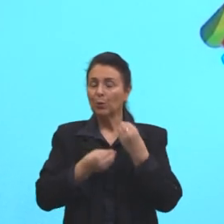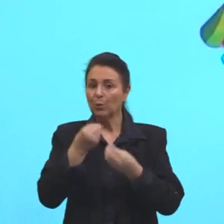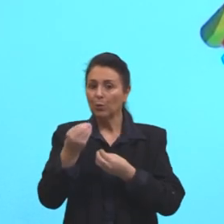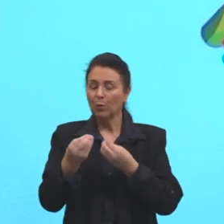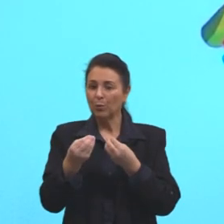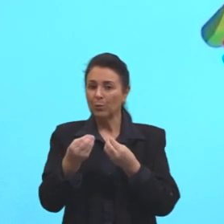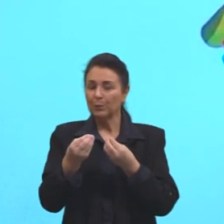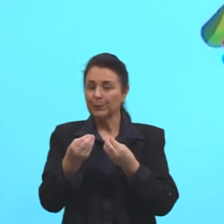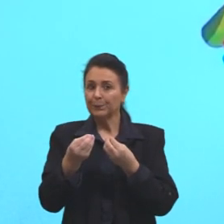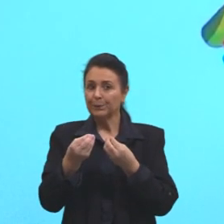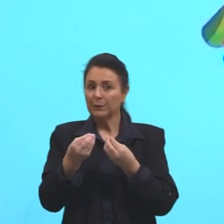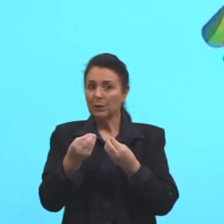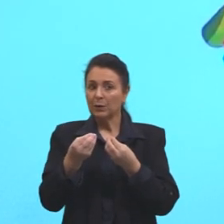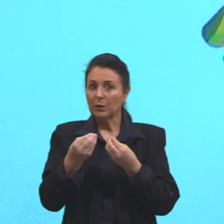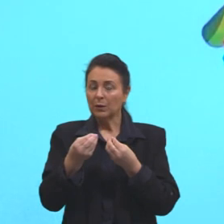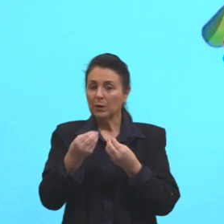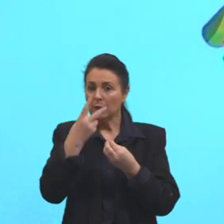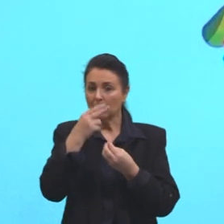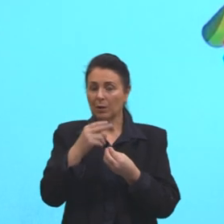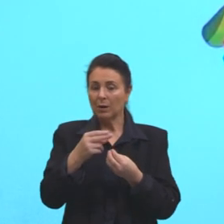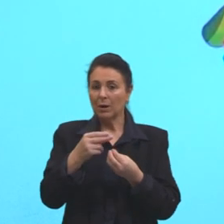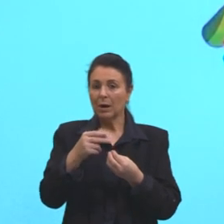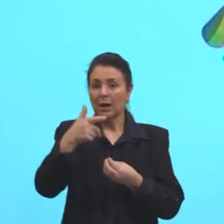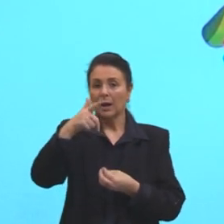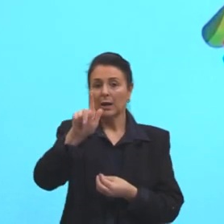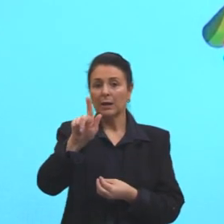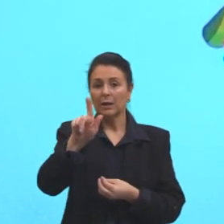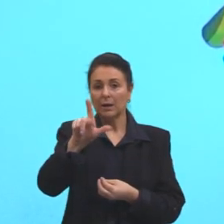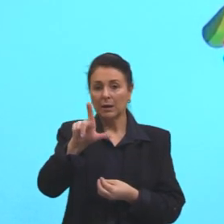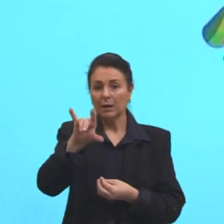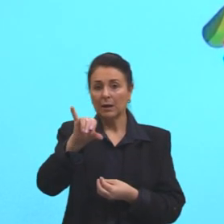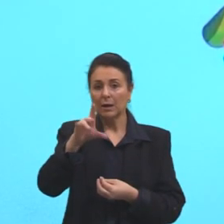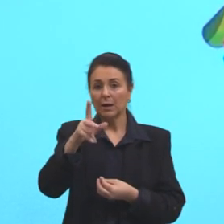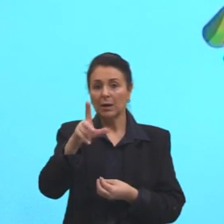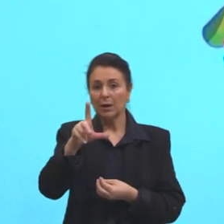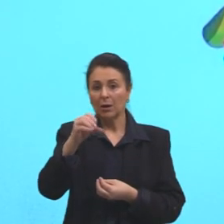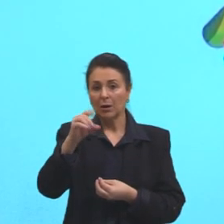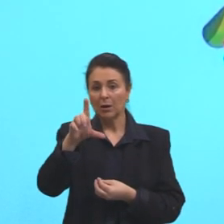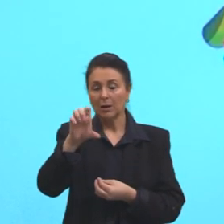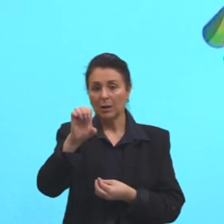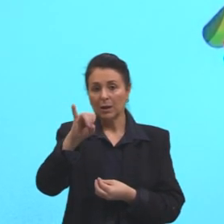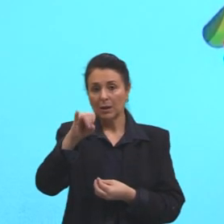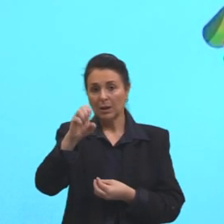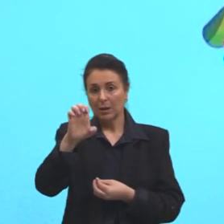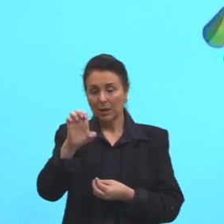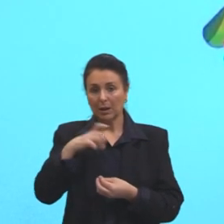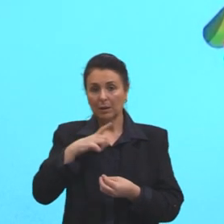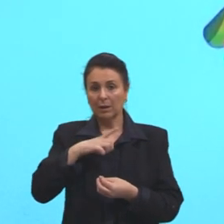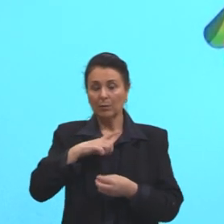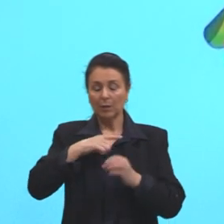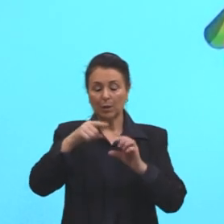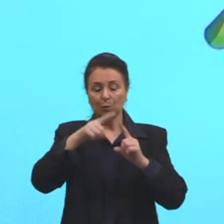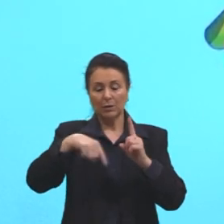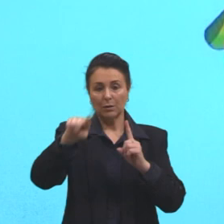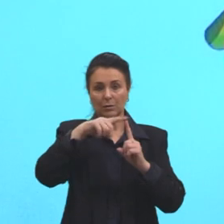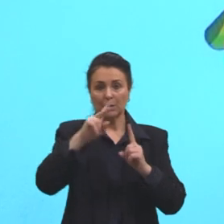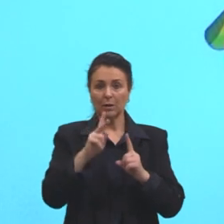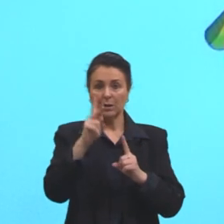situações como a glicólise, o ciclo de Krebs e a fosforilação